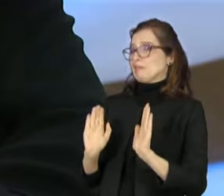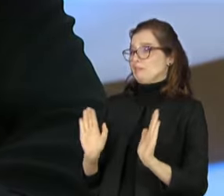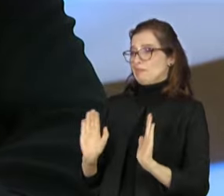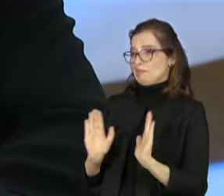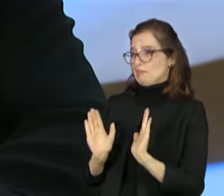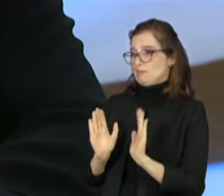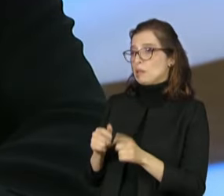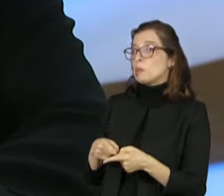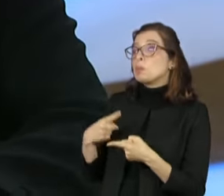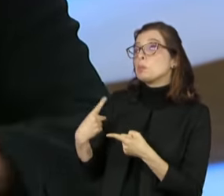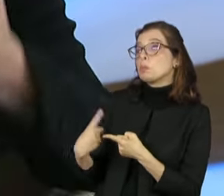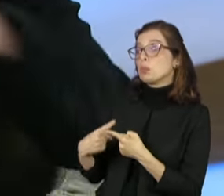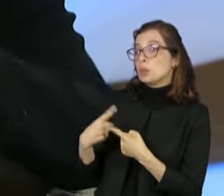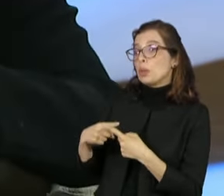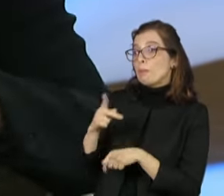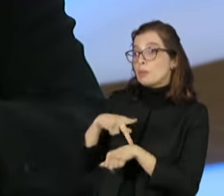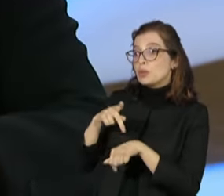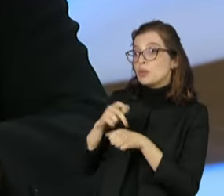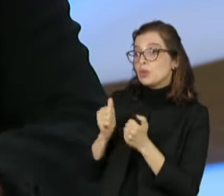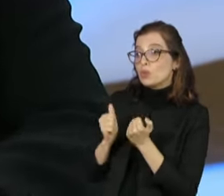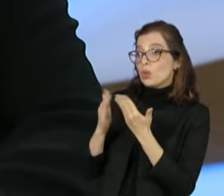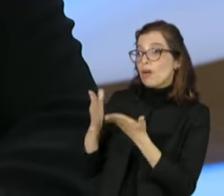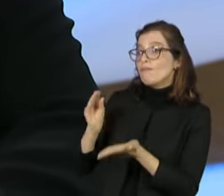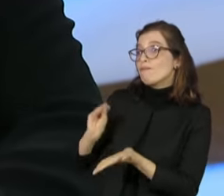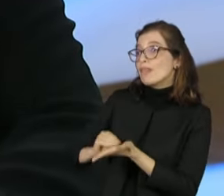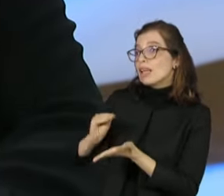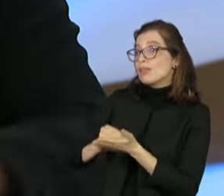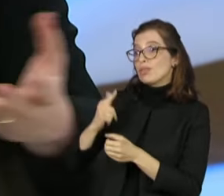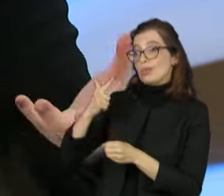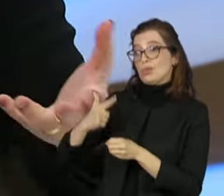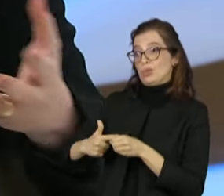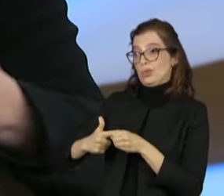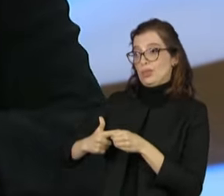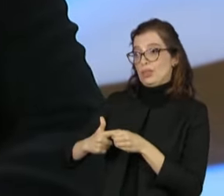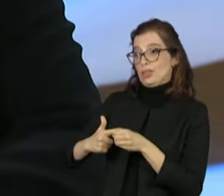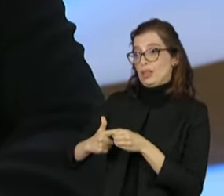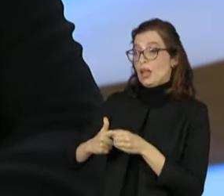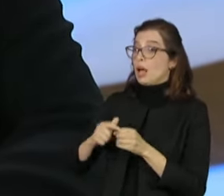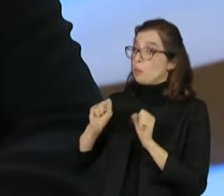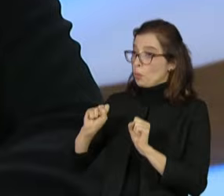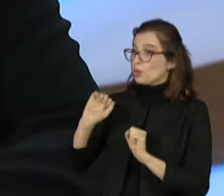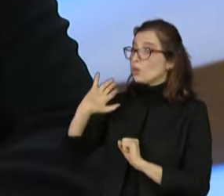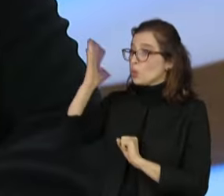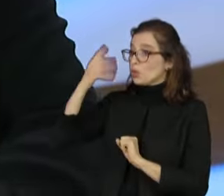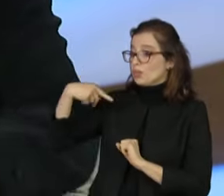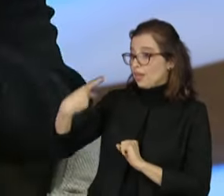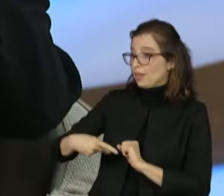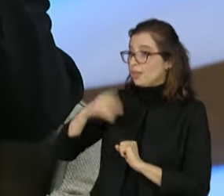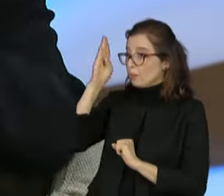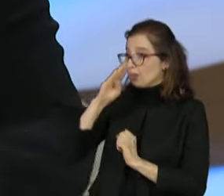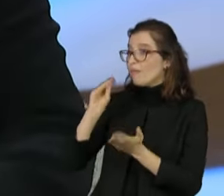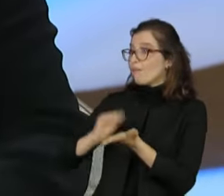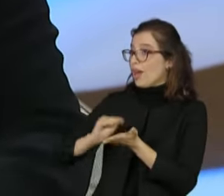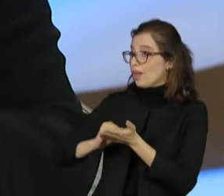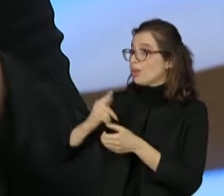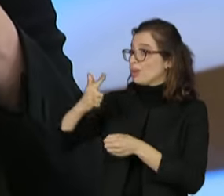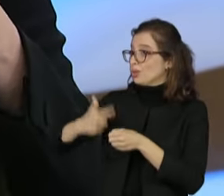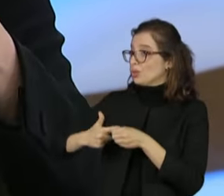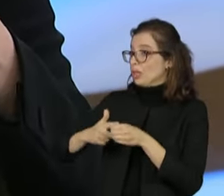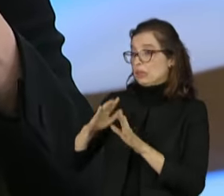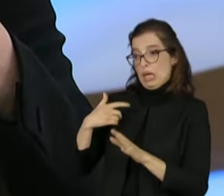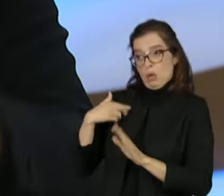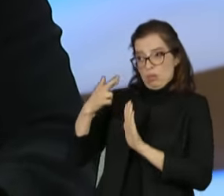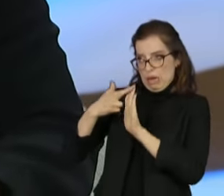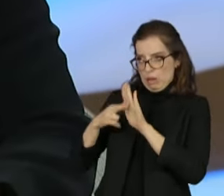lá fora vai fazer com que a gente tenha escassez de combustível no Brasil. Então, não tem absolutamente nenhum sentido. A Petrobras,